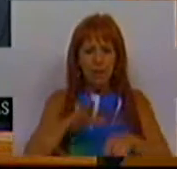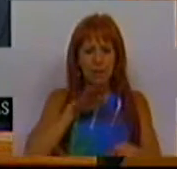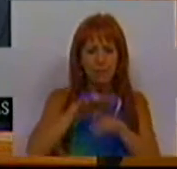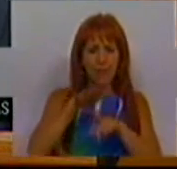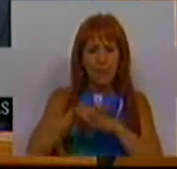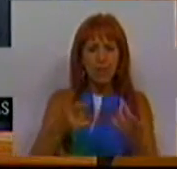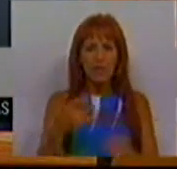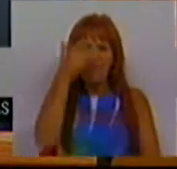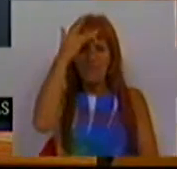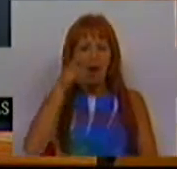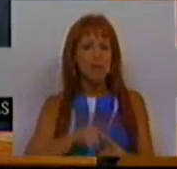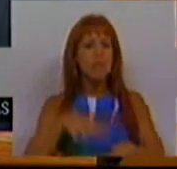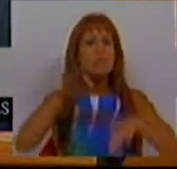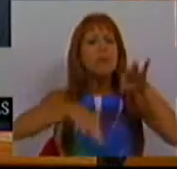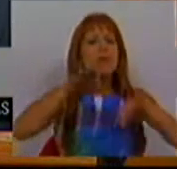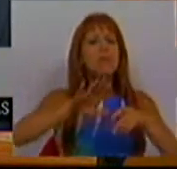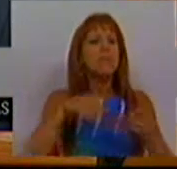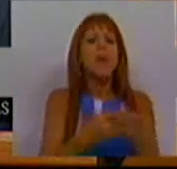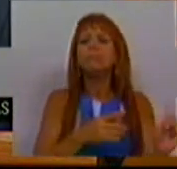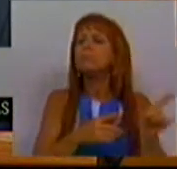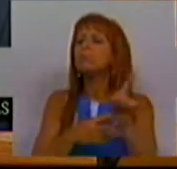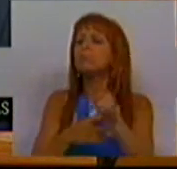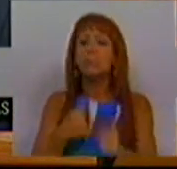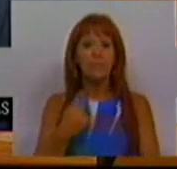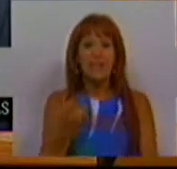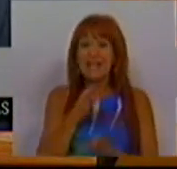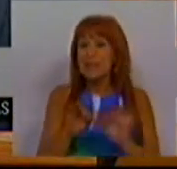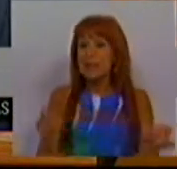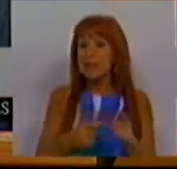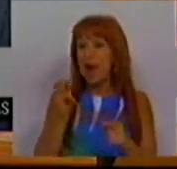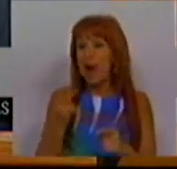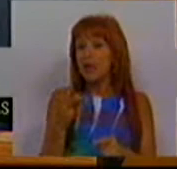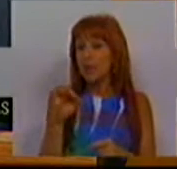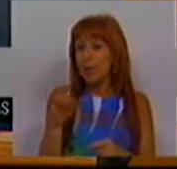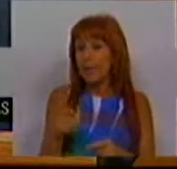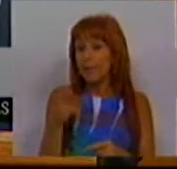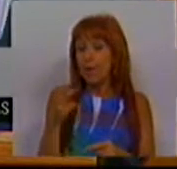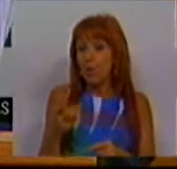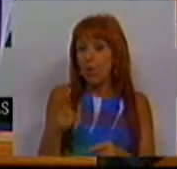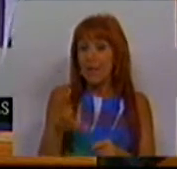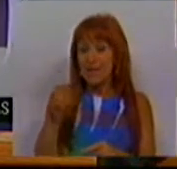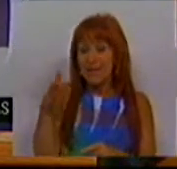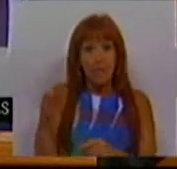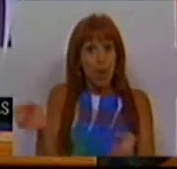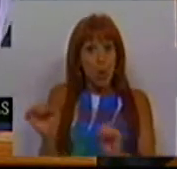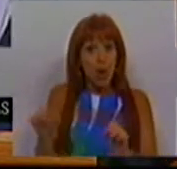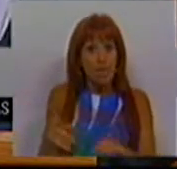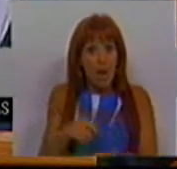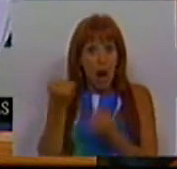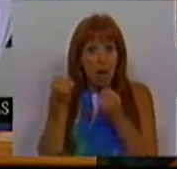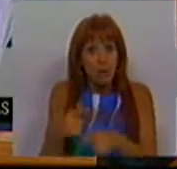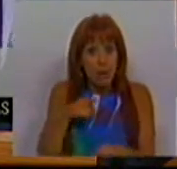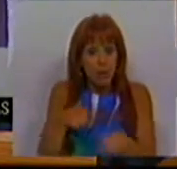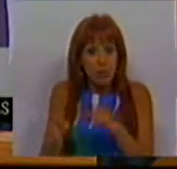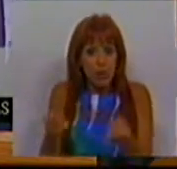e facilmente instrumentalizável num regresso aos anos 80 e 90 quando o CCP não tinha qualquer autonomia